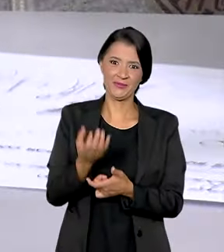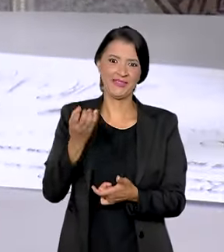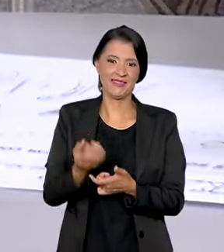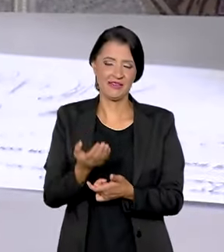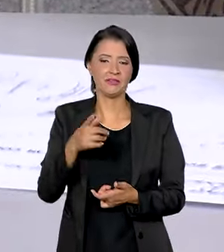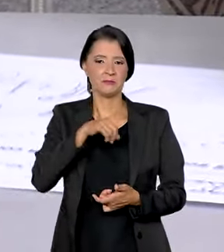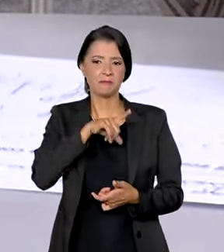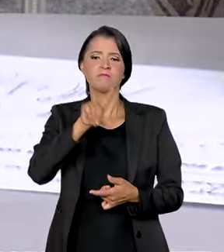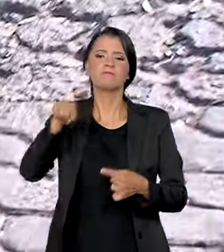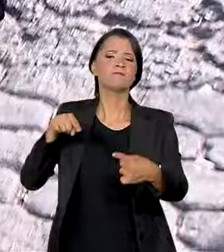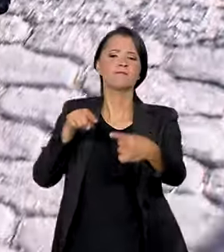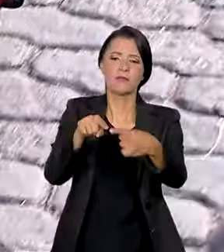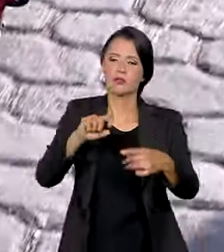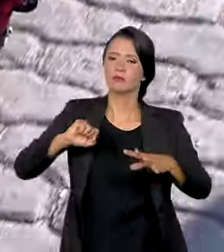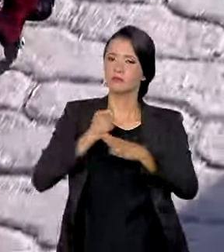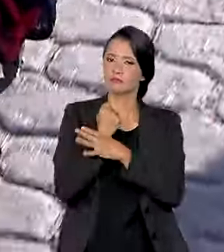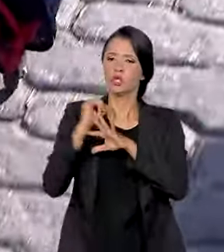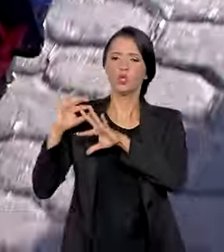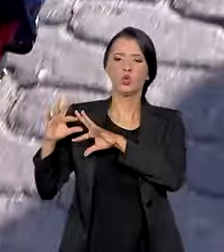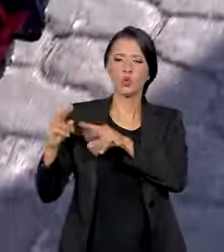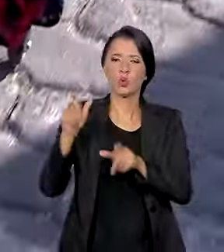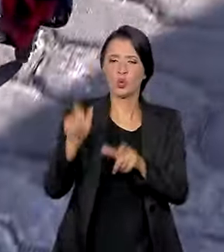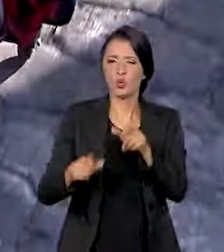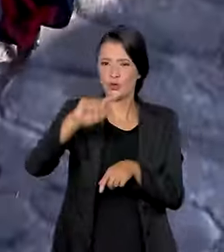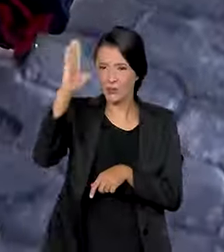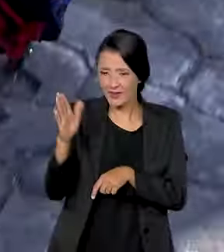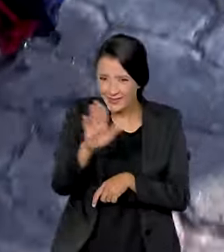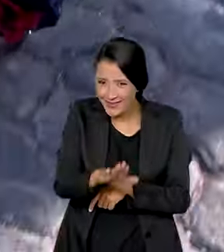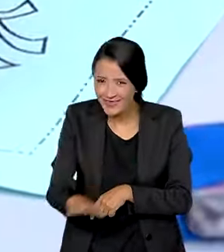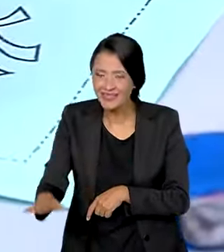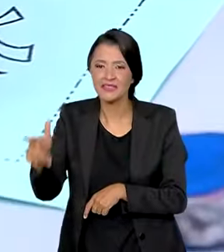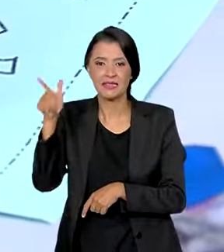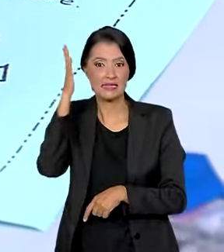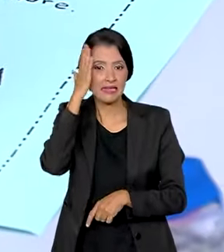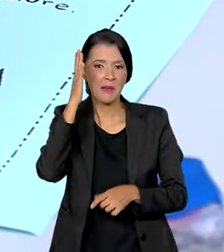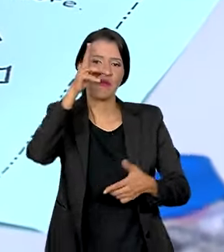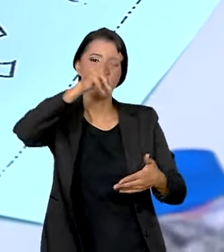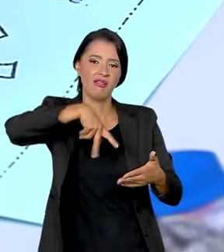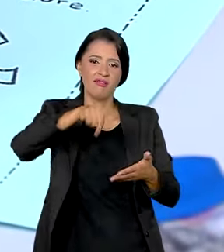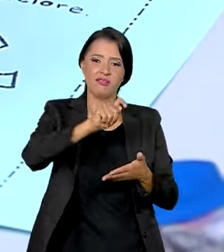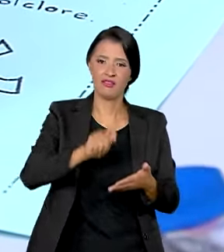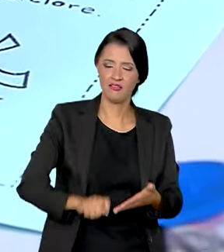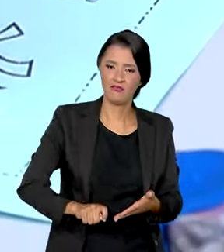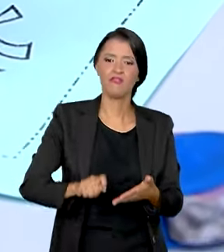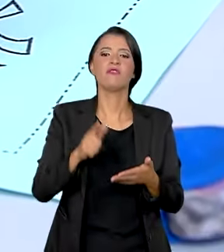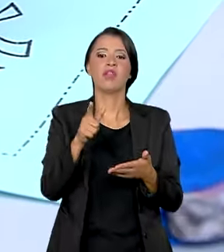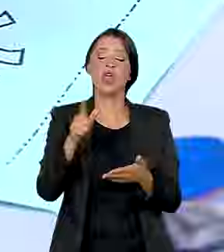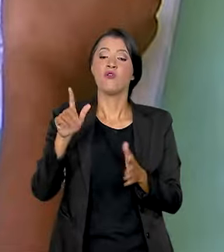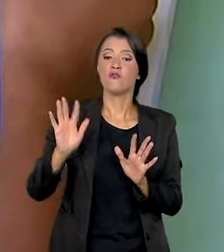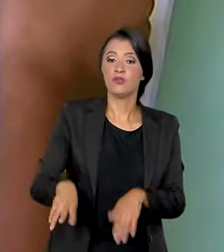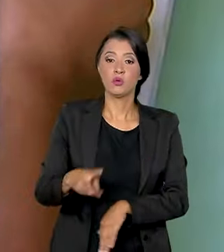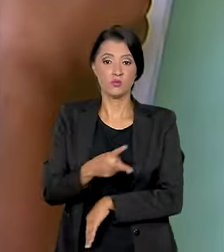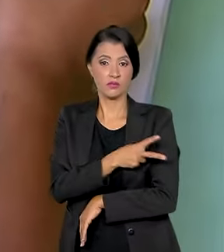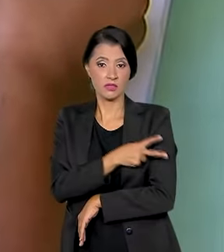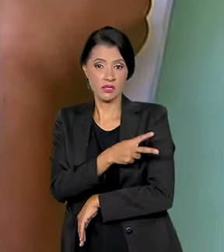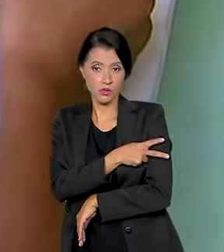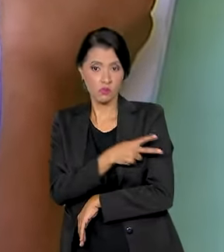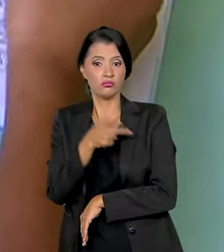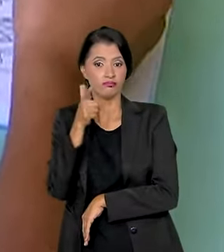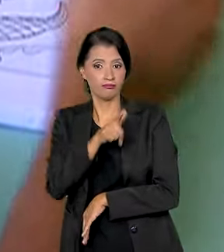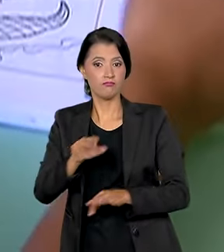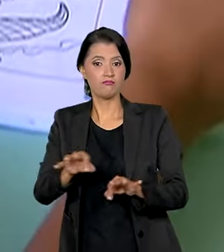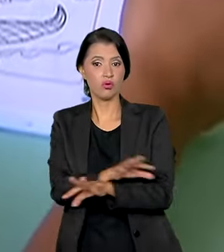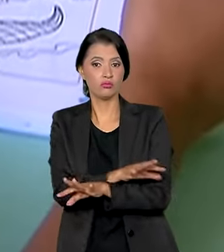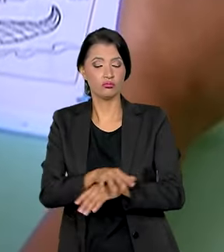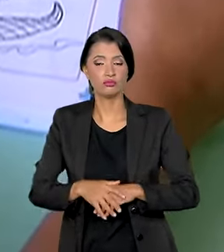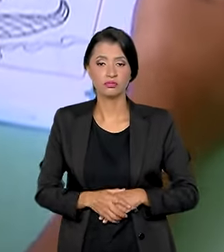Alfabetizada. A meta é garantir que todos os brasileirinhos saibam ler e escrever ao final do segundo ano do